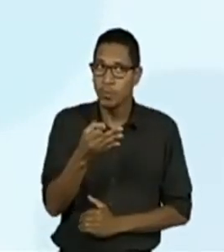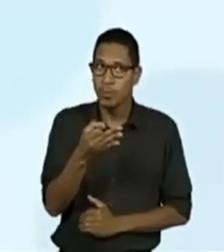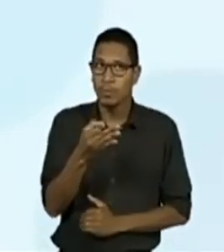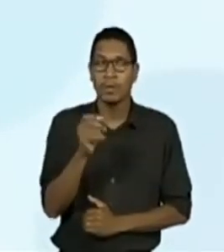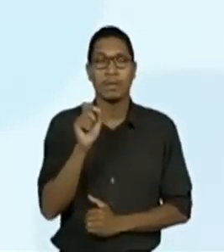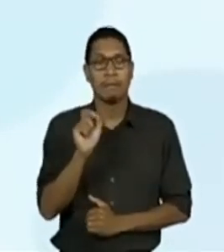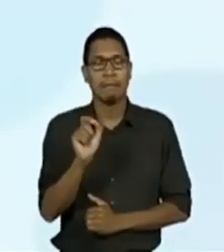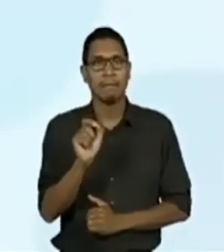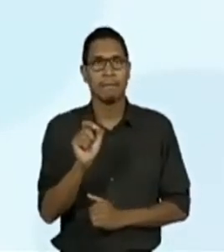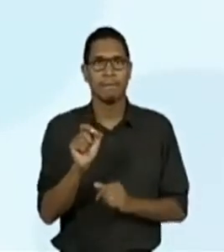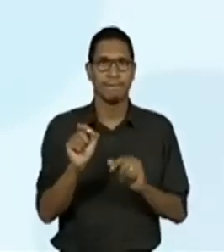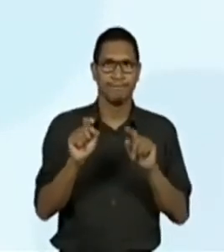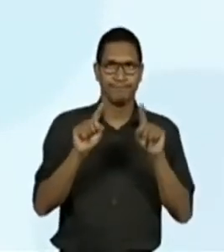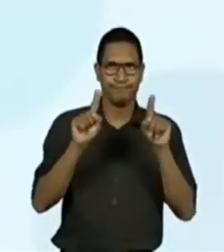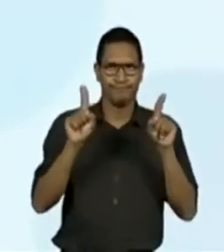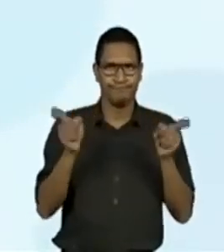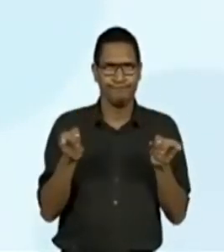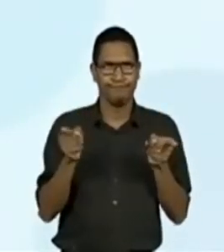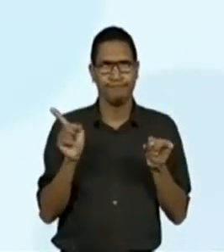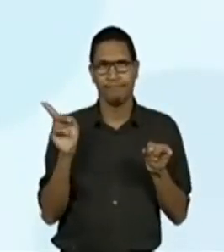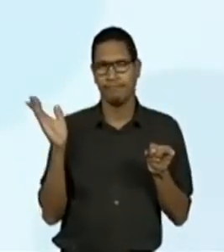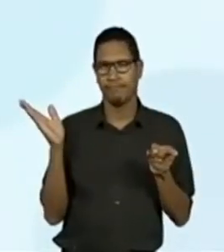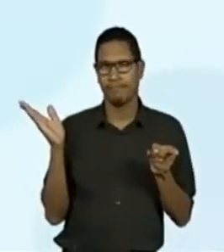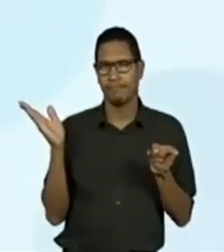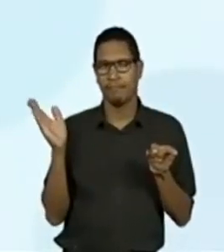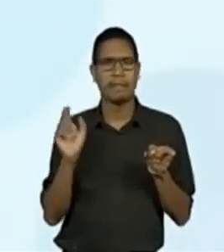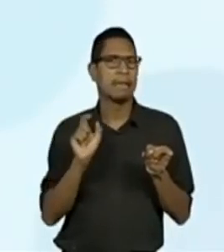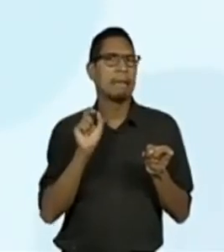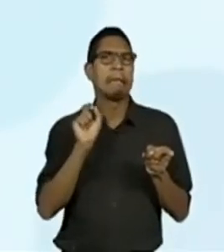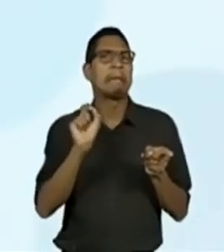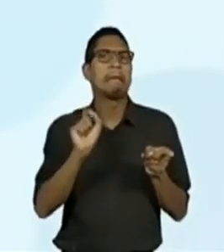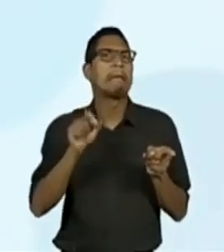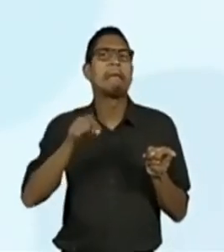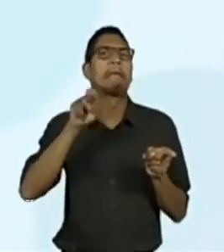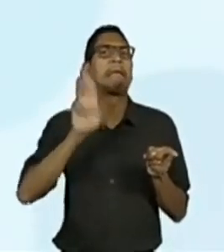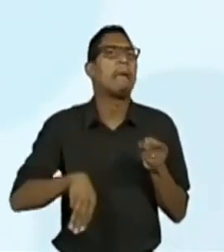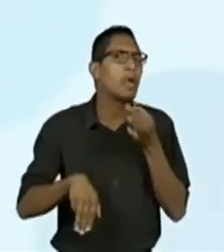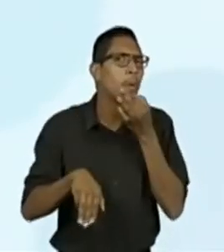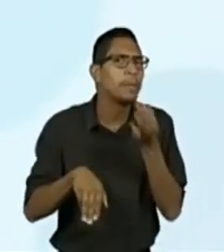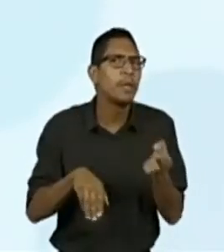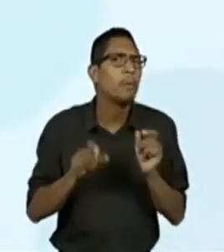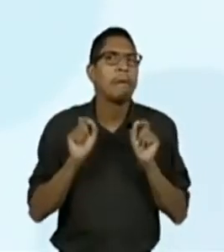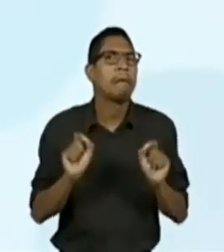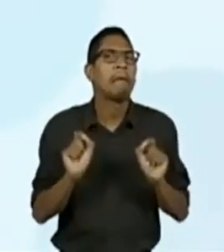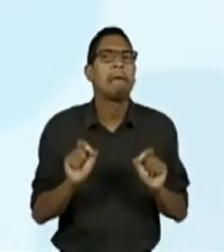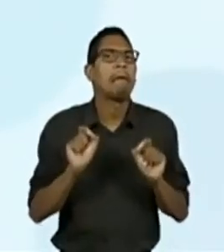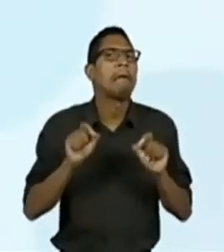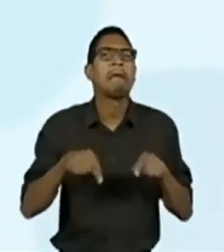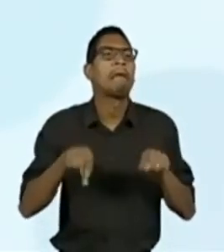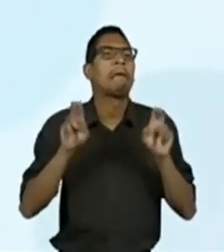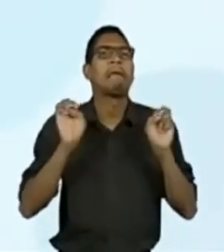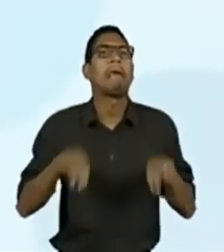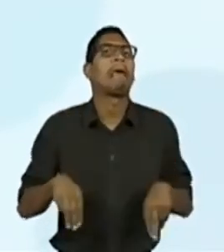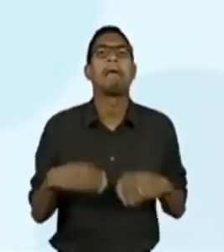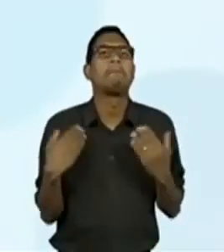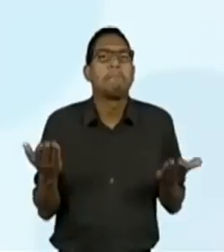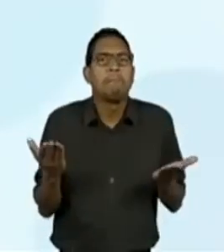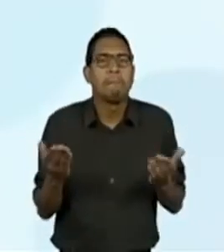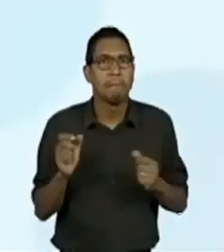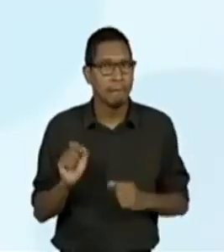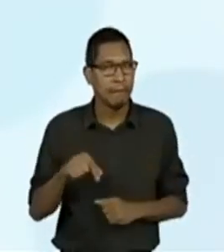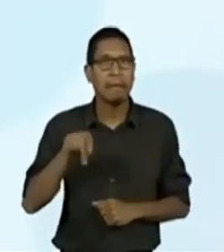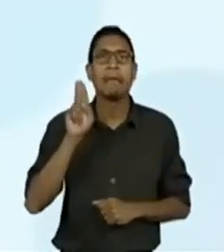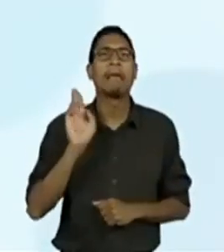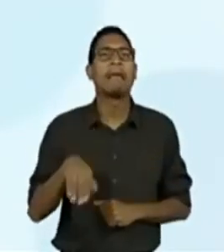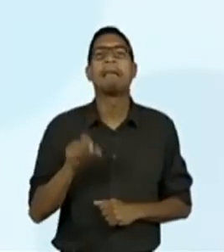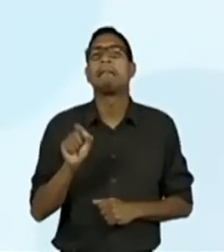Opinião de quem? Isso aqui, ó, que está entre parênteses, deixa eu marcar mais em cima. É o que nós vamos discutir. Por que